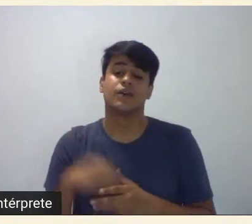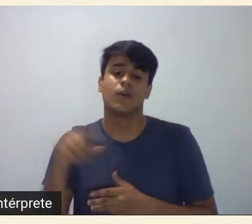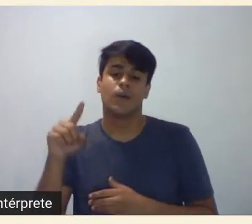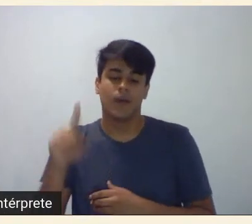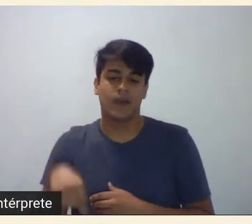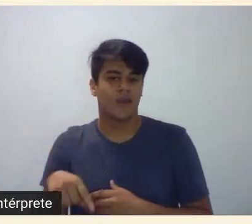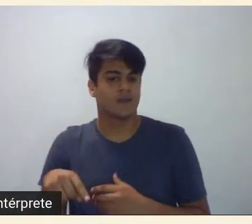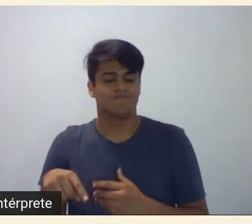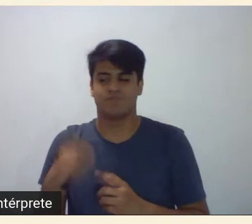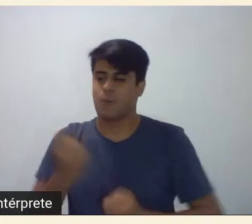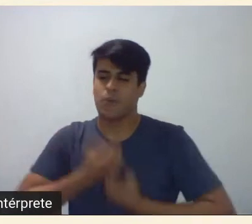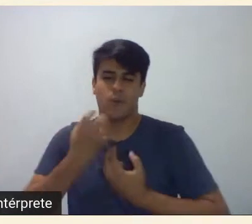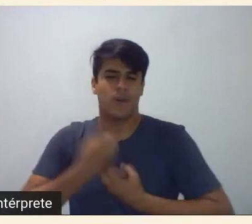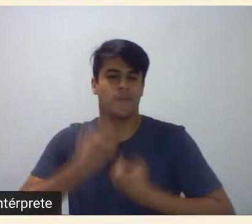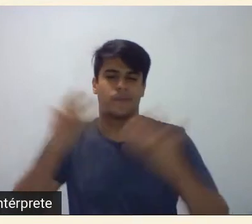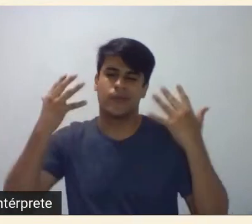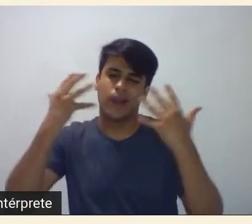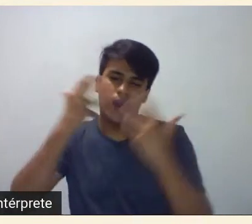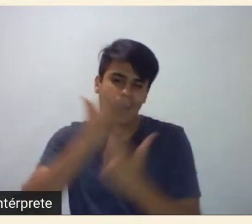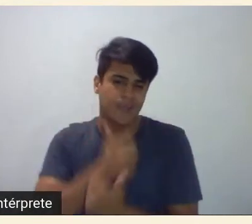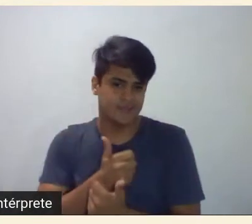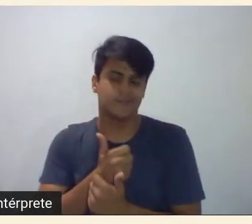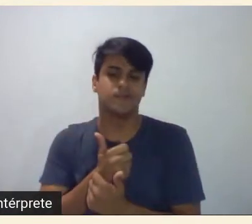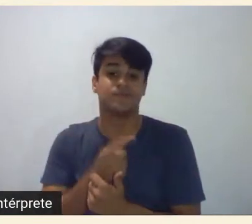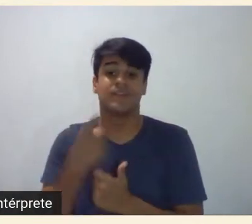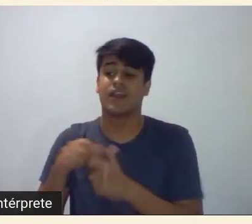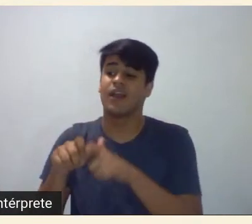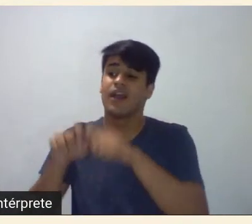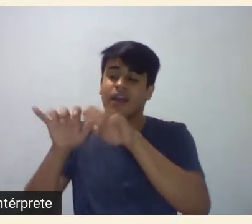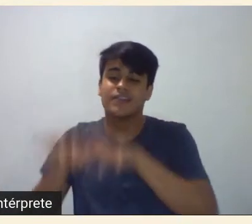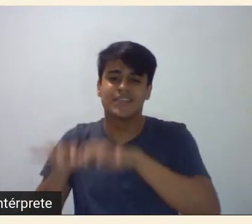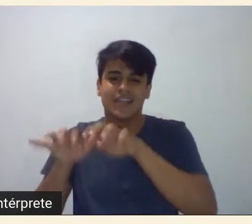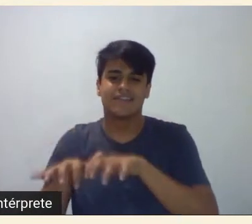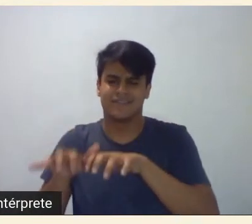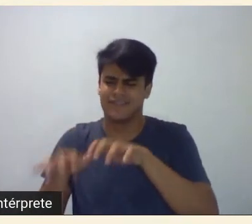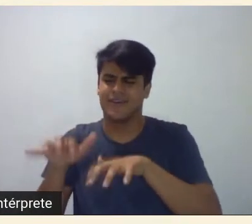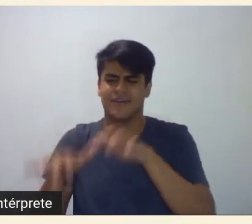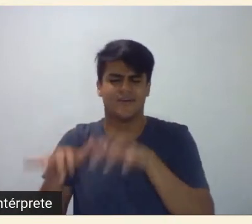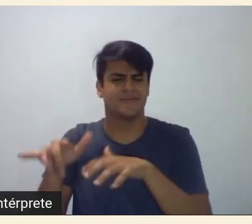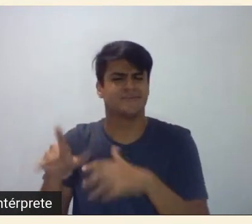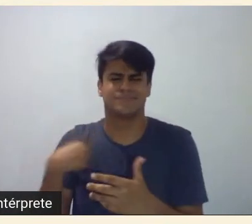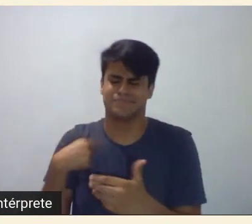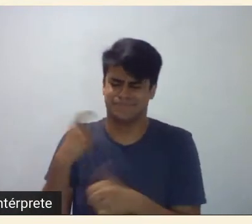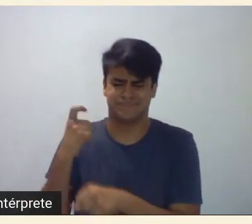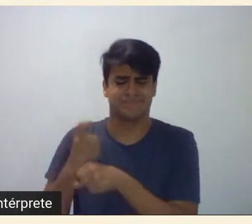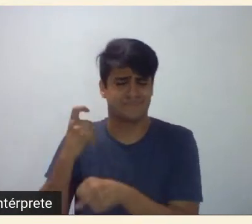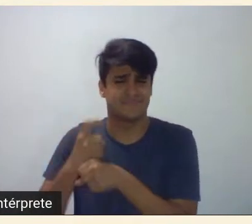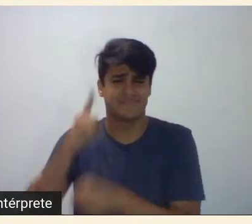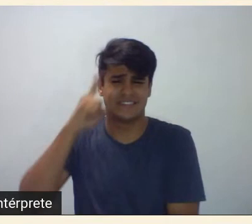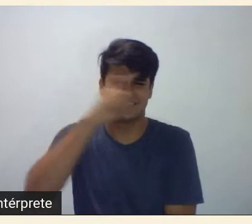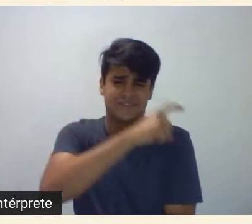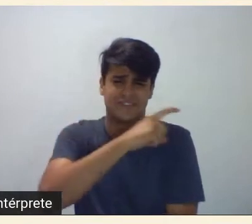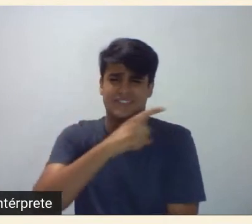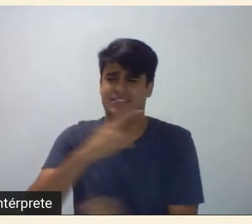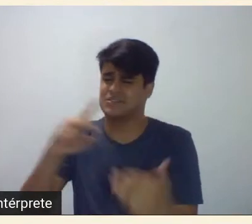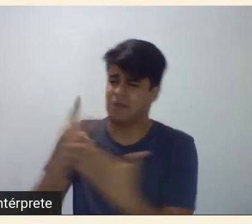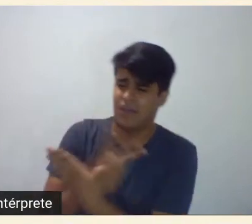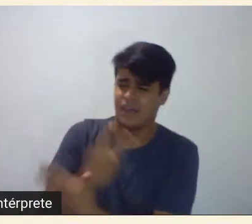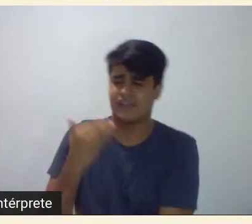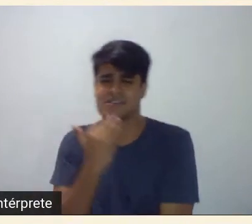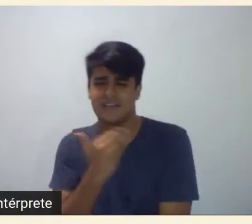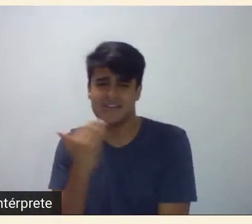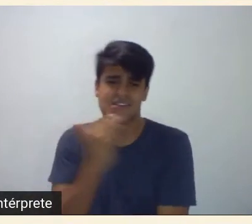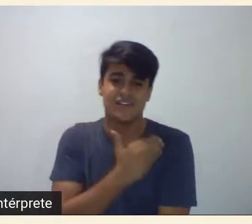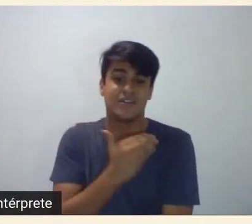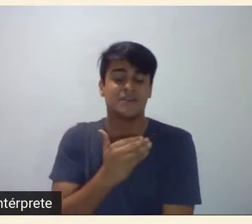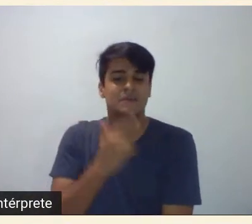poema lindíssimo em que ele escreveu numa máquina muito mal ajumbrada com erros correções mas aí foi uma